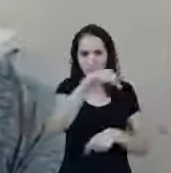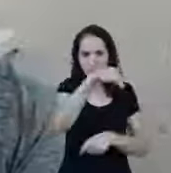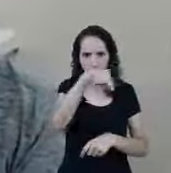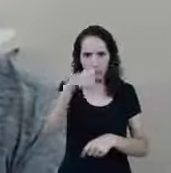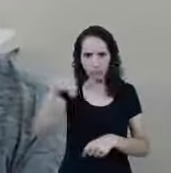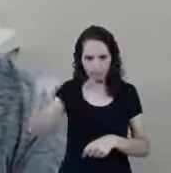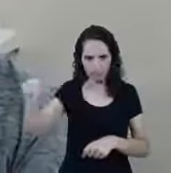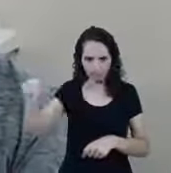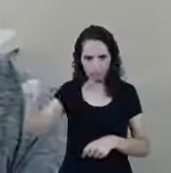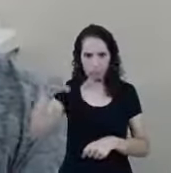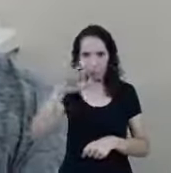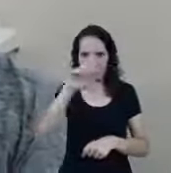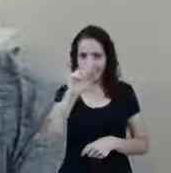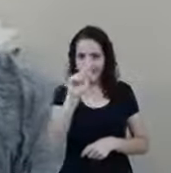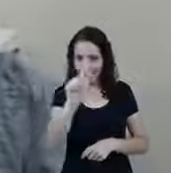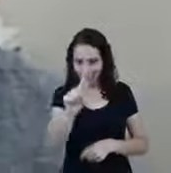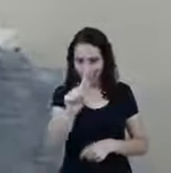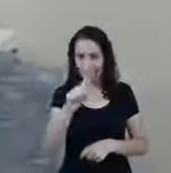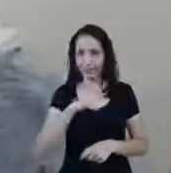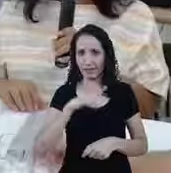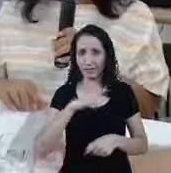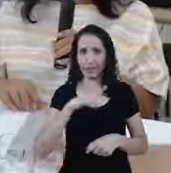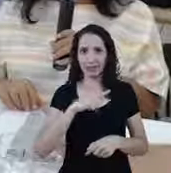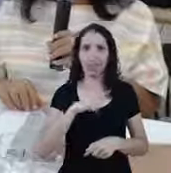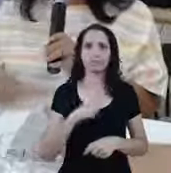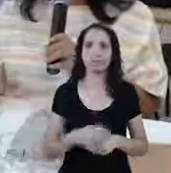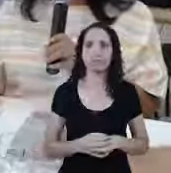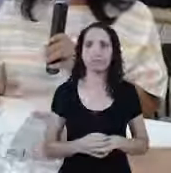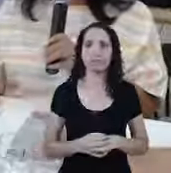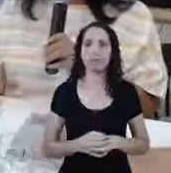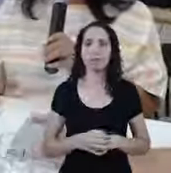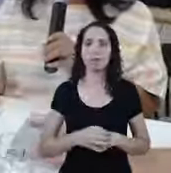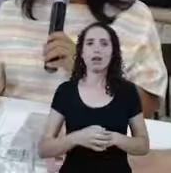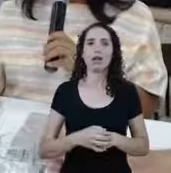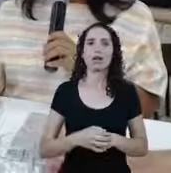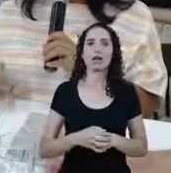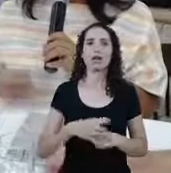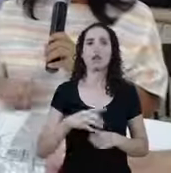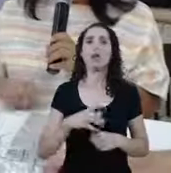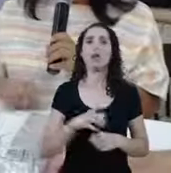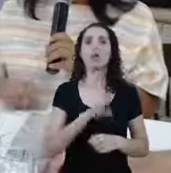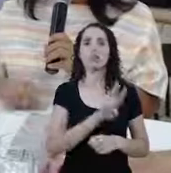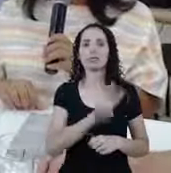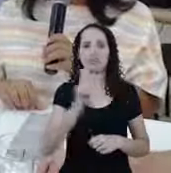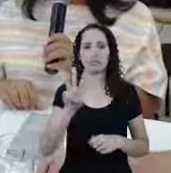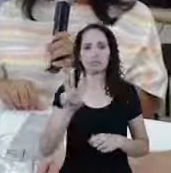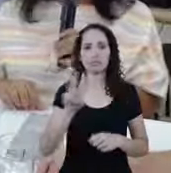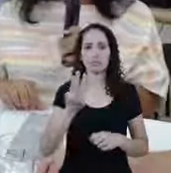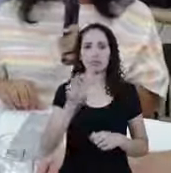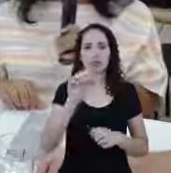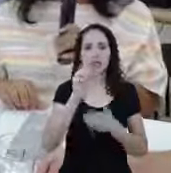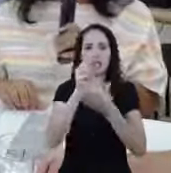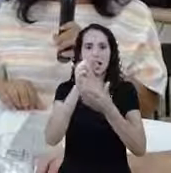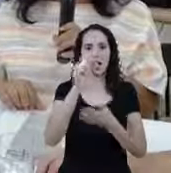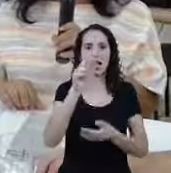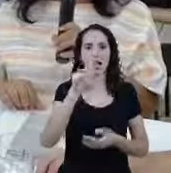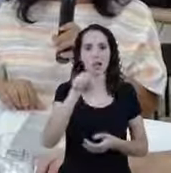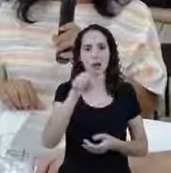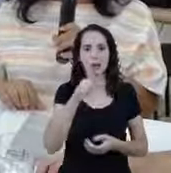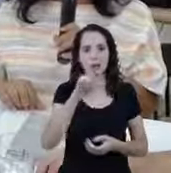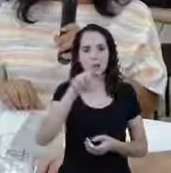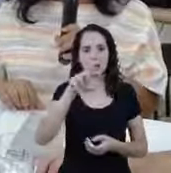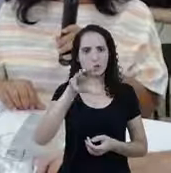tag para você Você tem o endereço de lá? Sim O endereço é auxílio.caixa